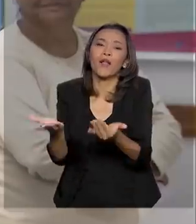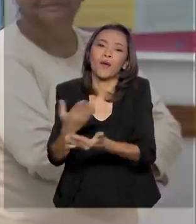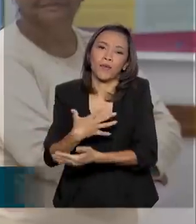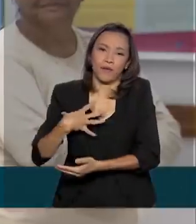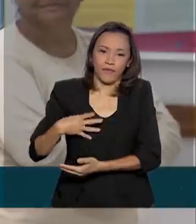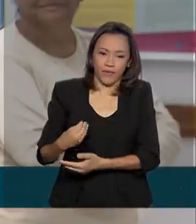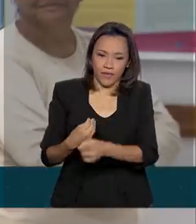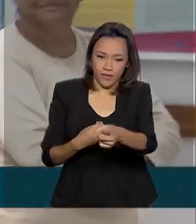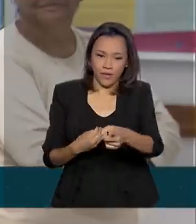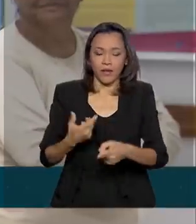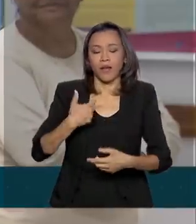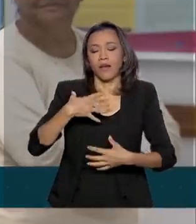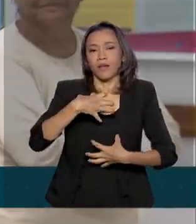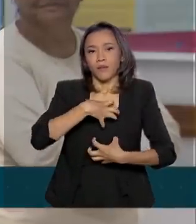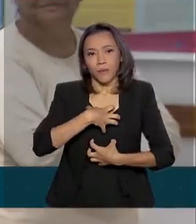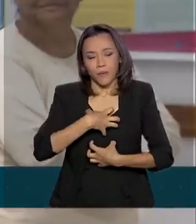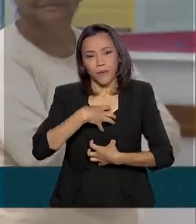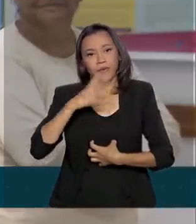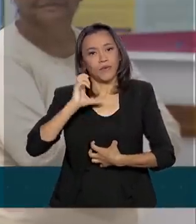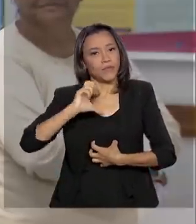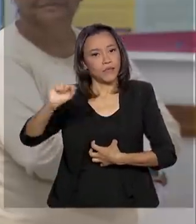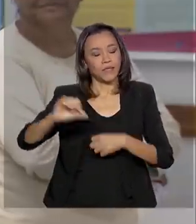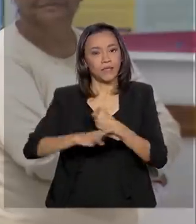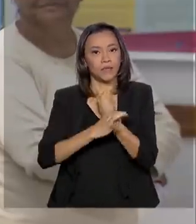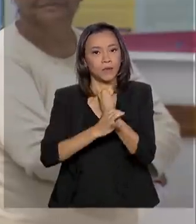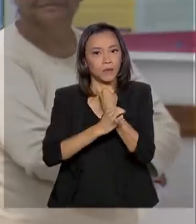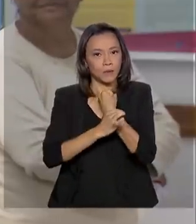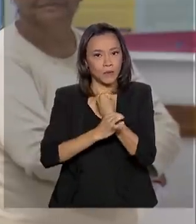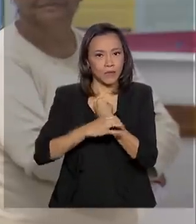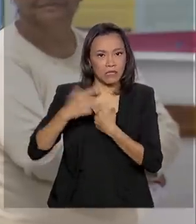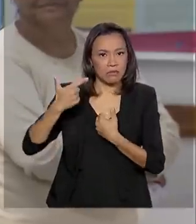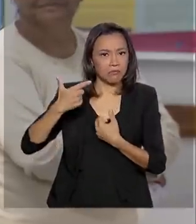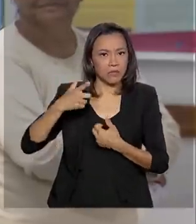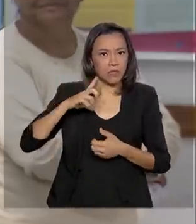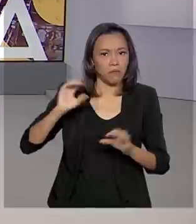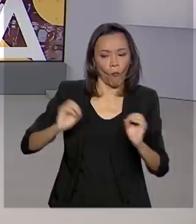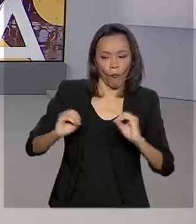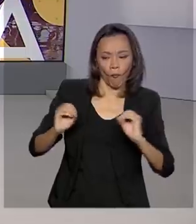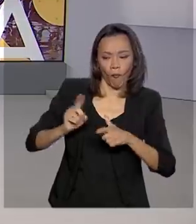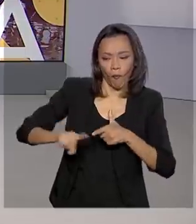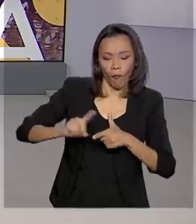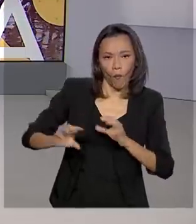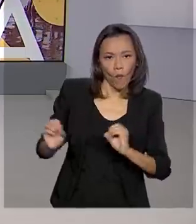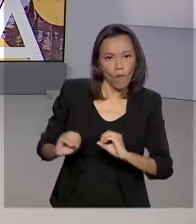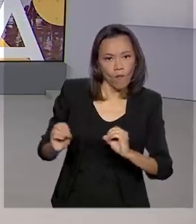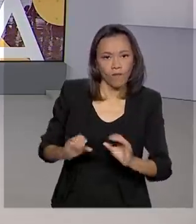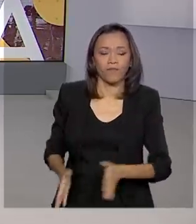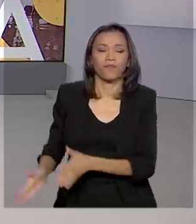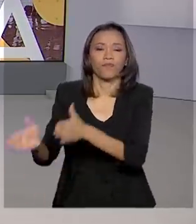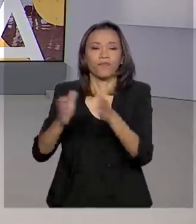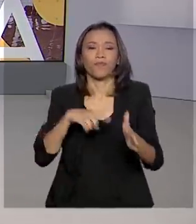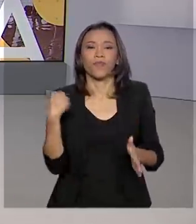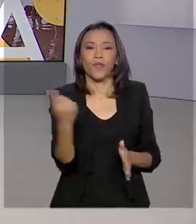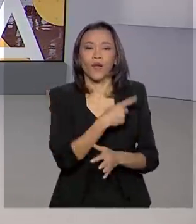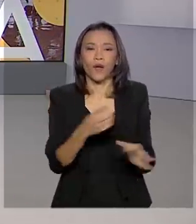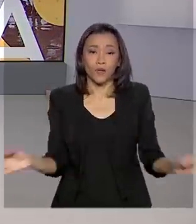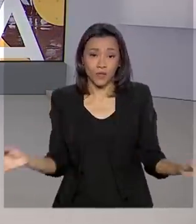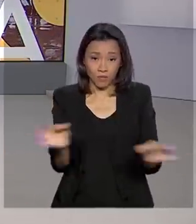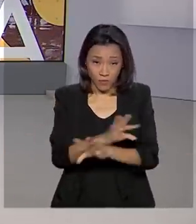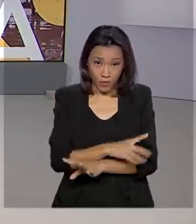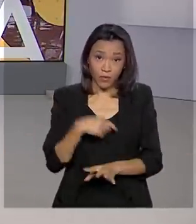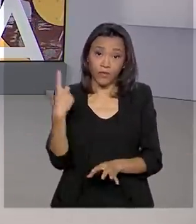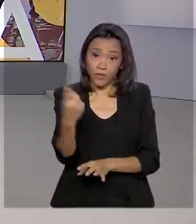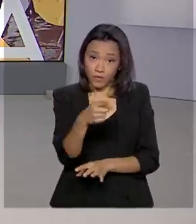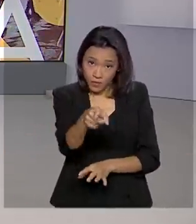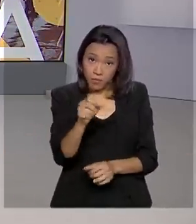segura daqui, sabendo que não tenho alguma coisa errada. O Brasil em Dia termina aqui, você pode